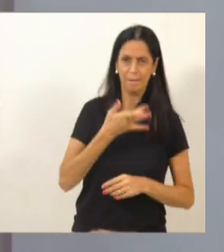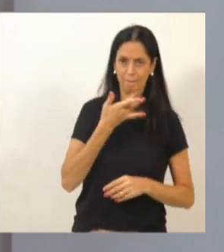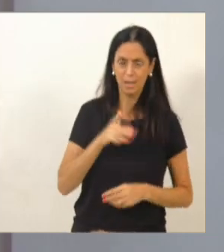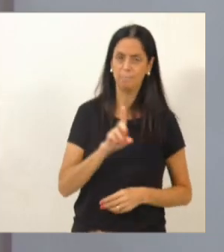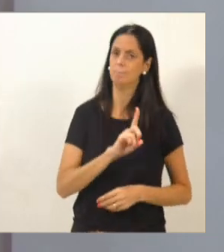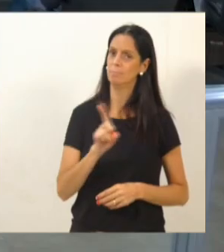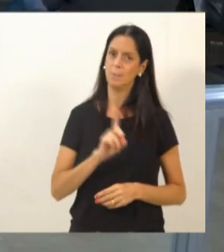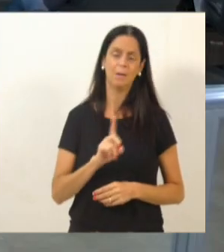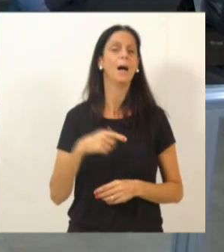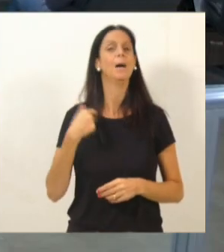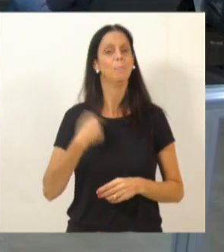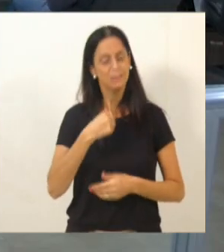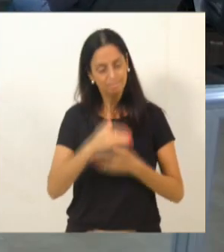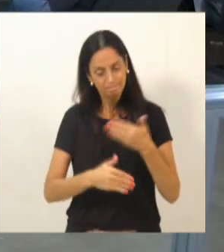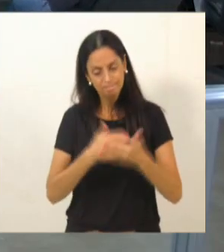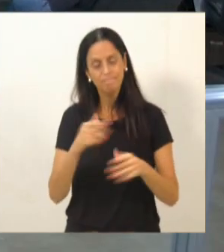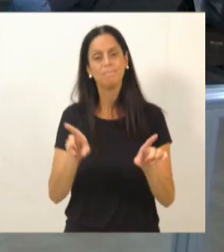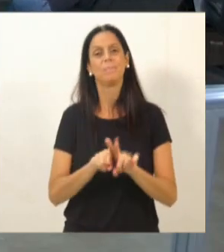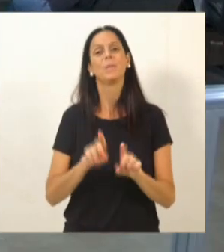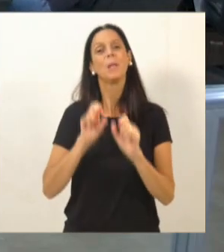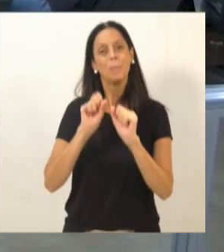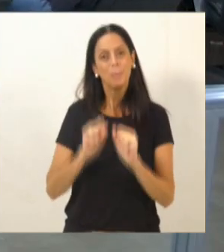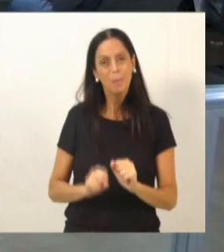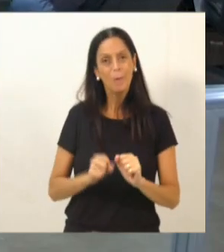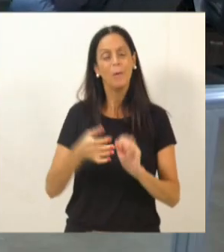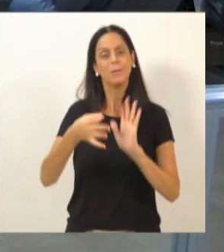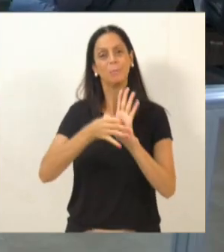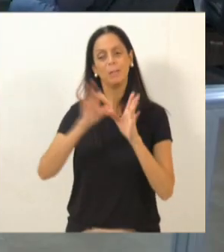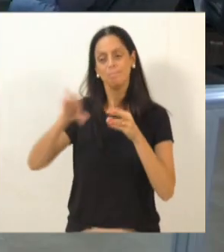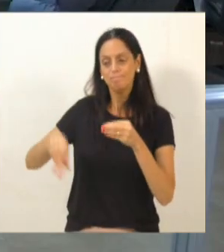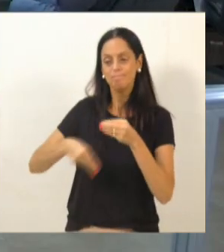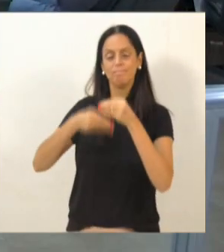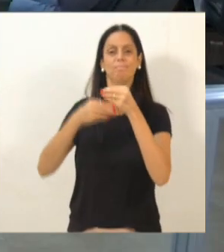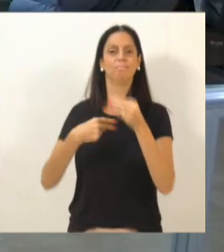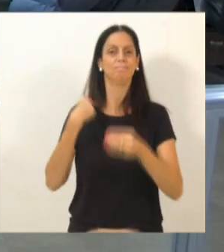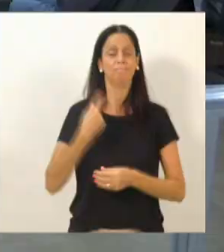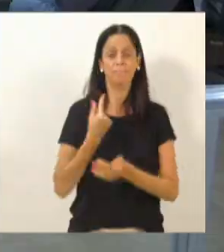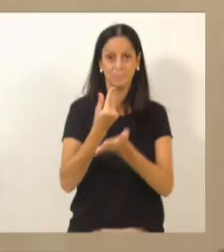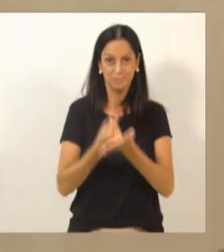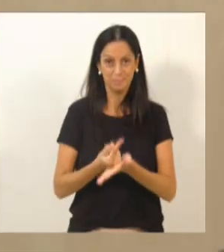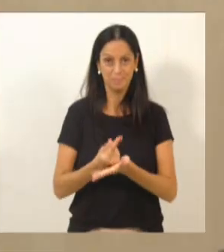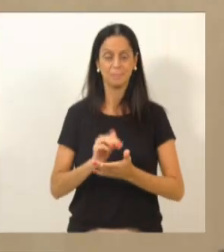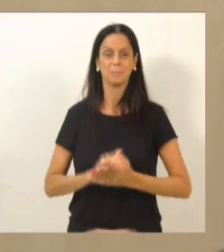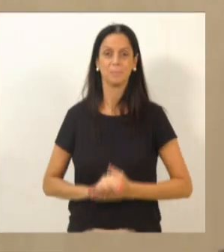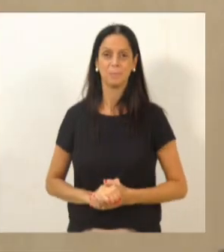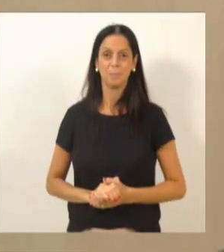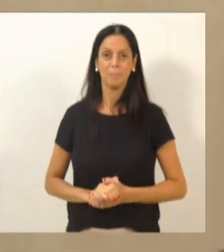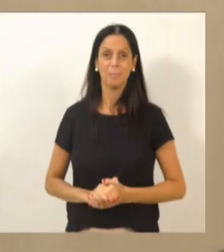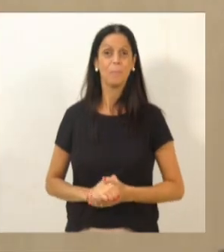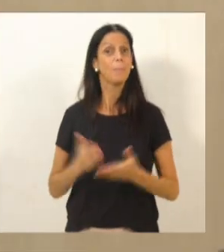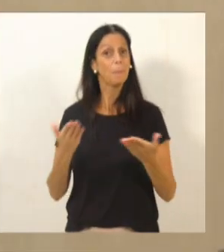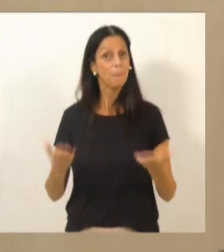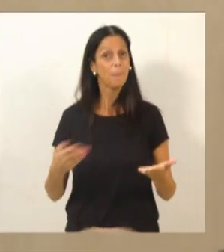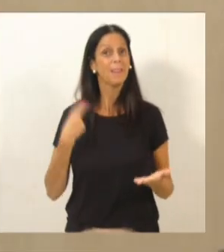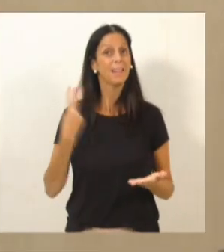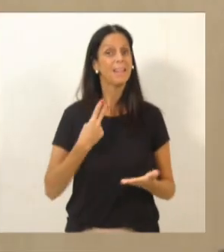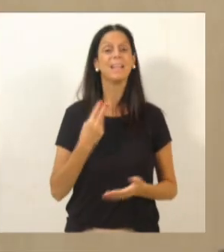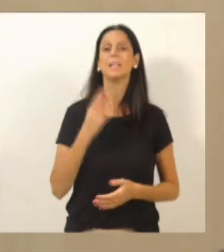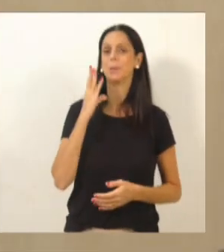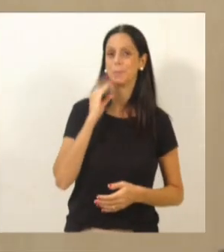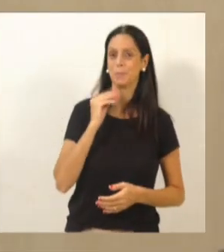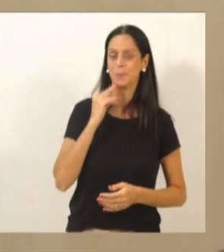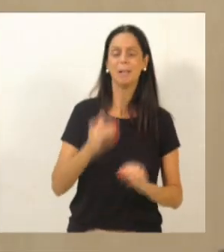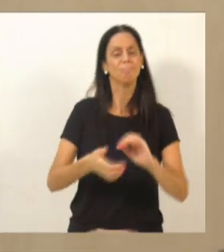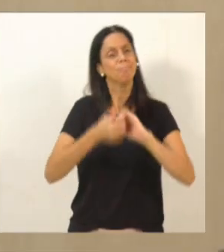vereadora Cristiane Loureiro. Com autorização do orador, ouçam a parte da vereadora Cristiane Loureiro. Vereador Bruno, quero também parabenizar